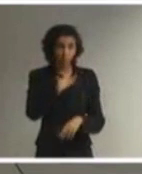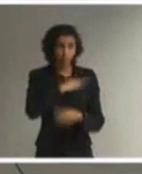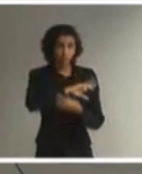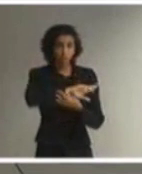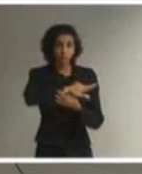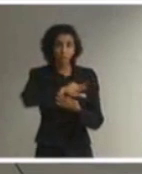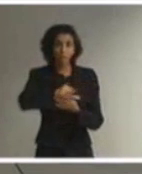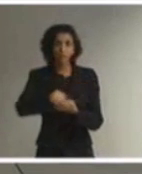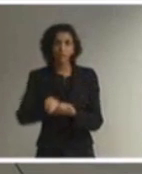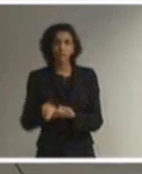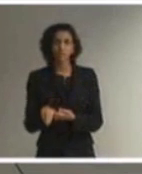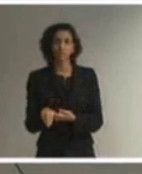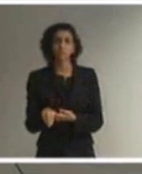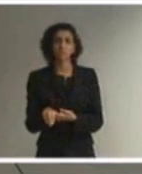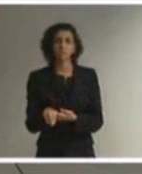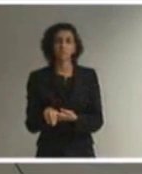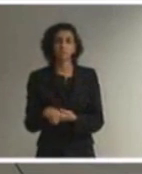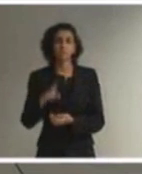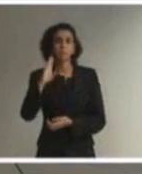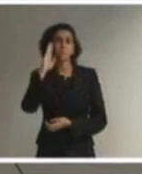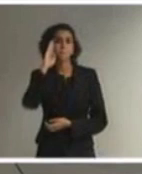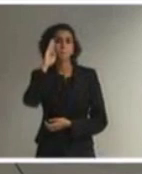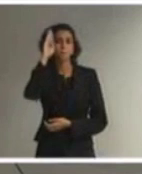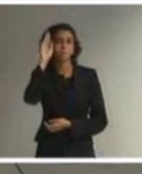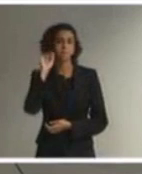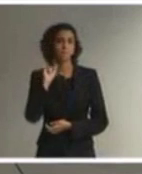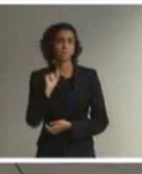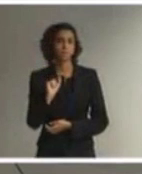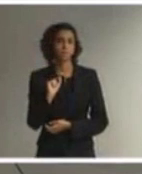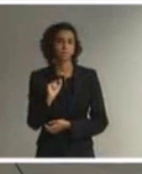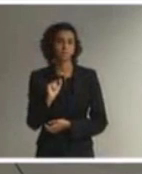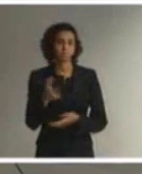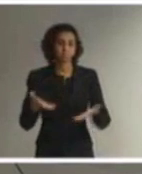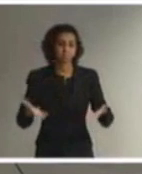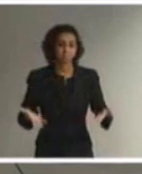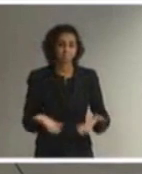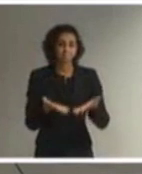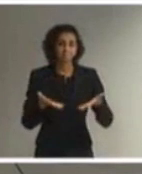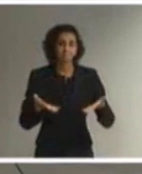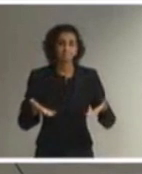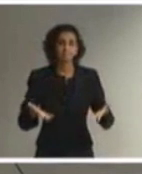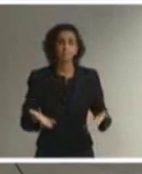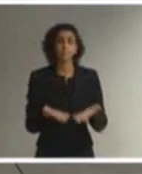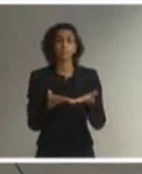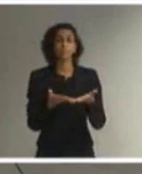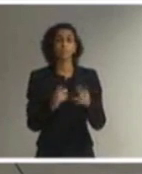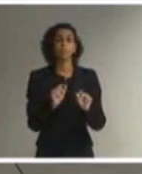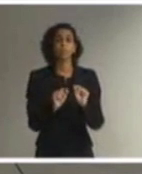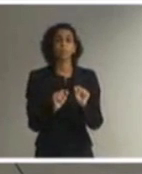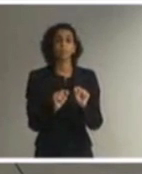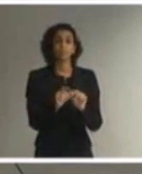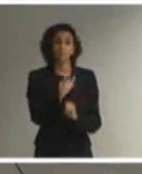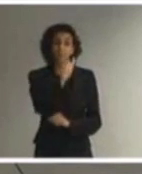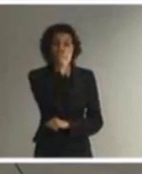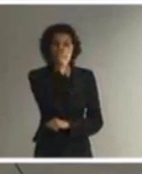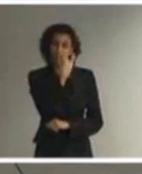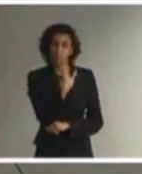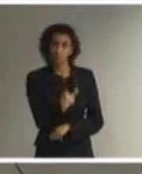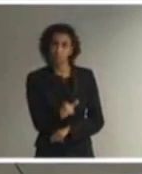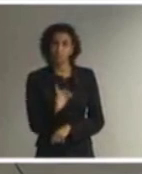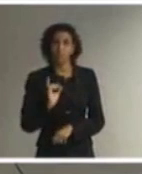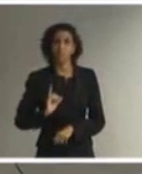as suas diferenças e acima de tudo fomentando que ele dentro desse